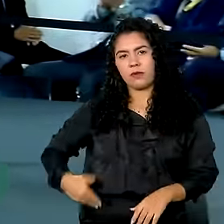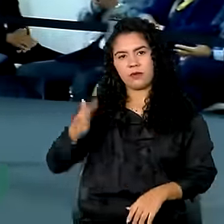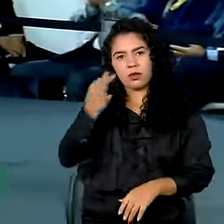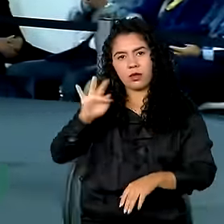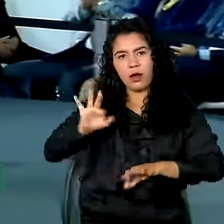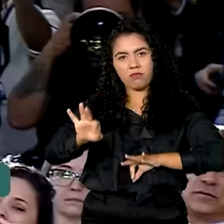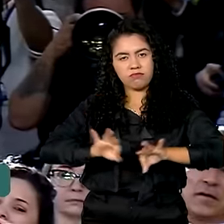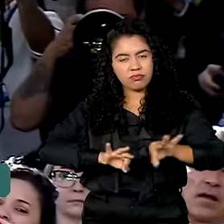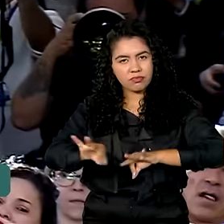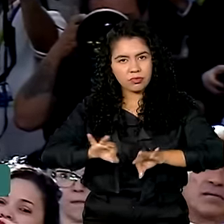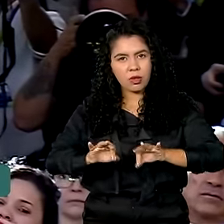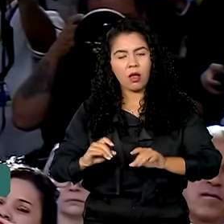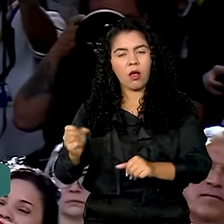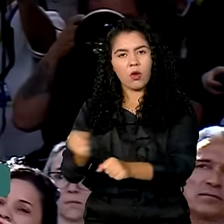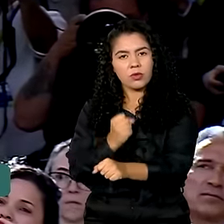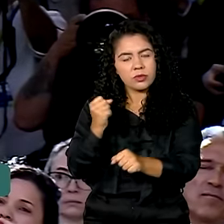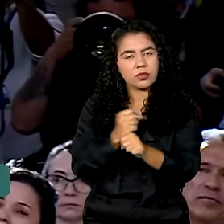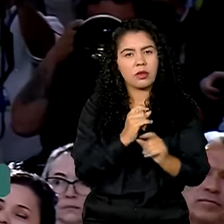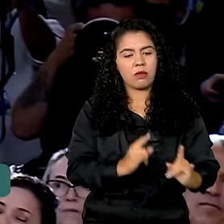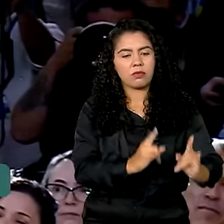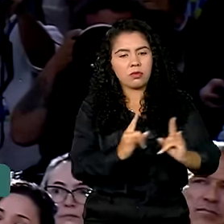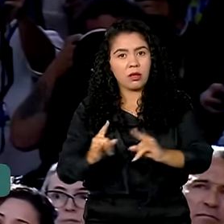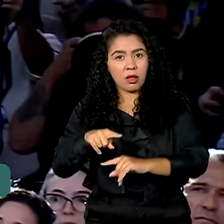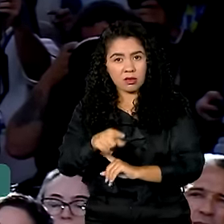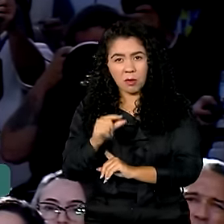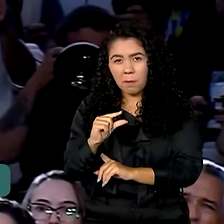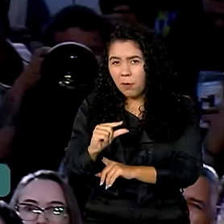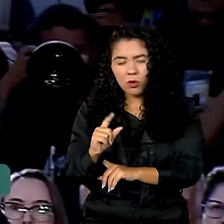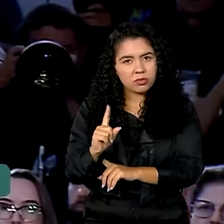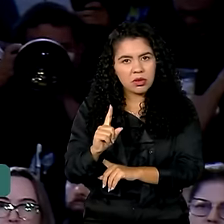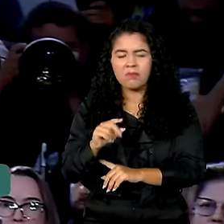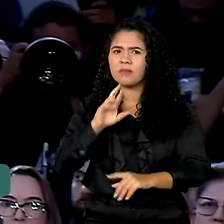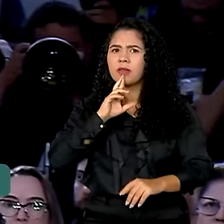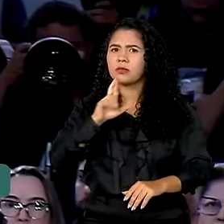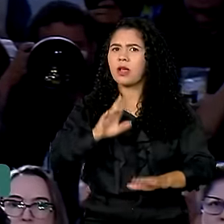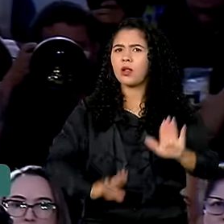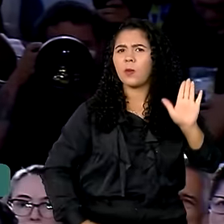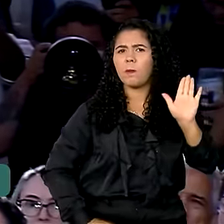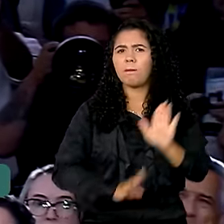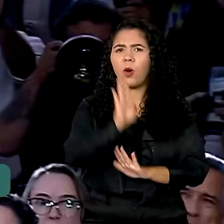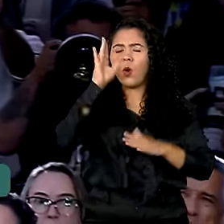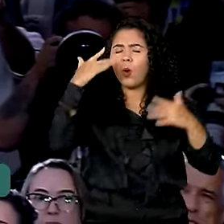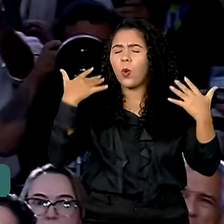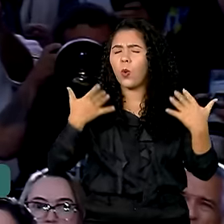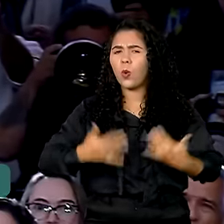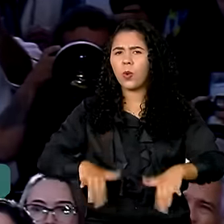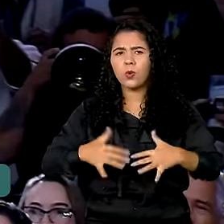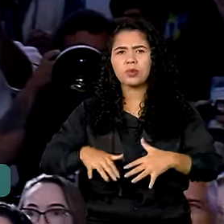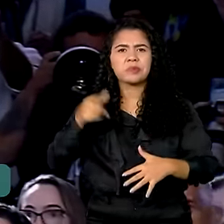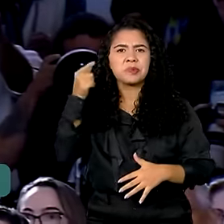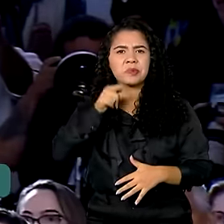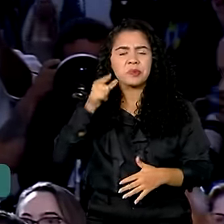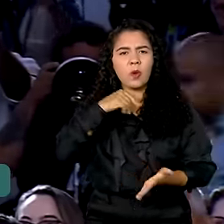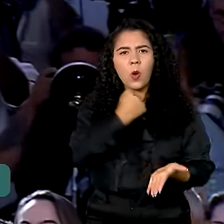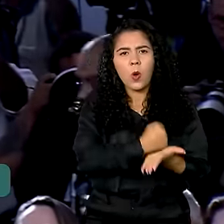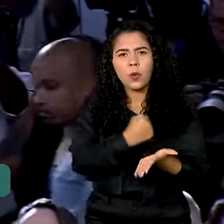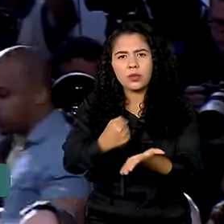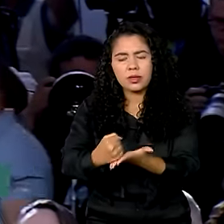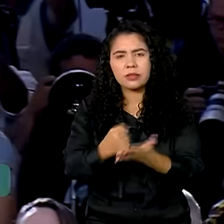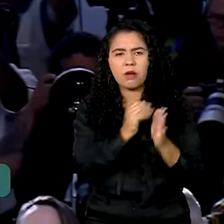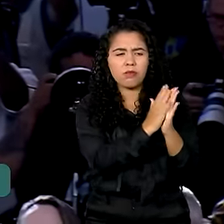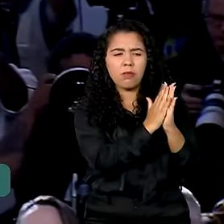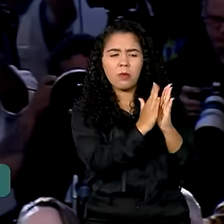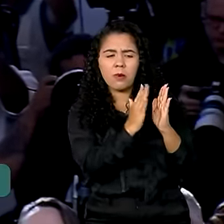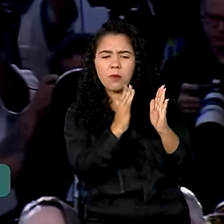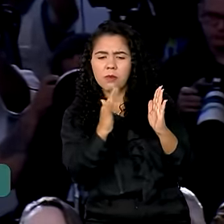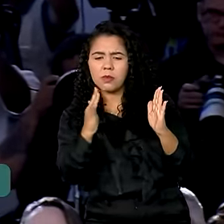E aí, senhoras e senhores, isso não é pouco, isso é um recorde, é recorde histórico de contratações de todo o período, quando a gente une